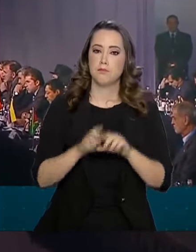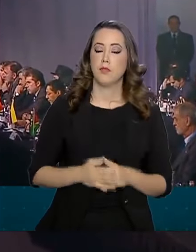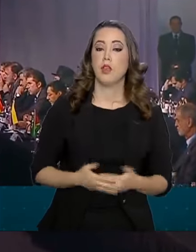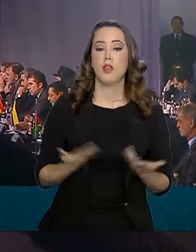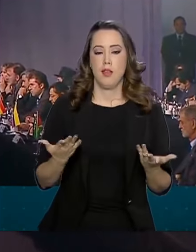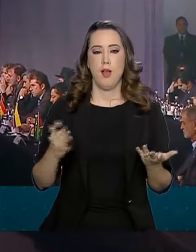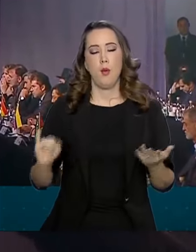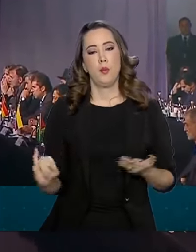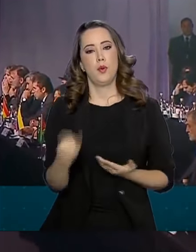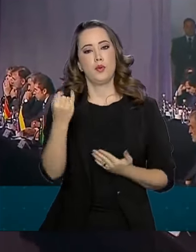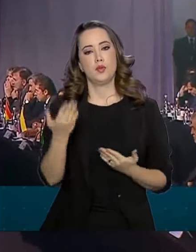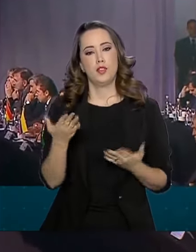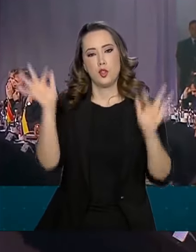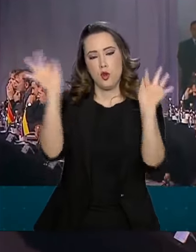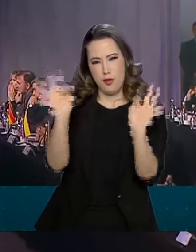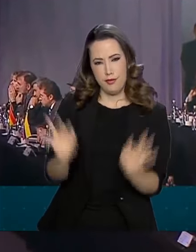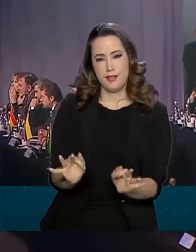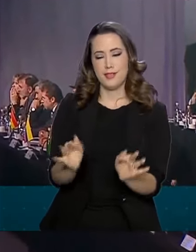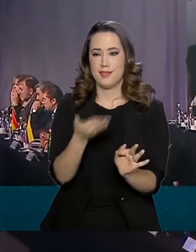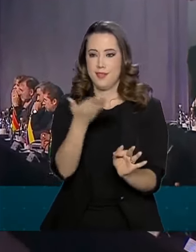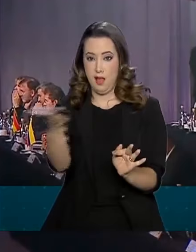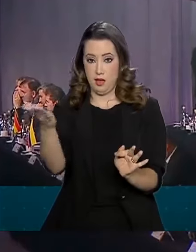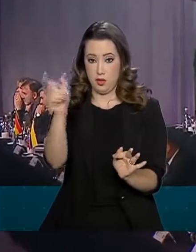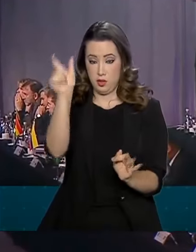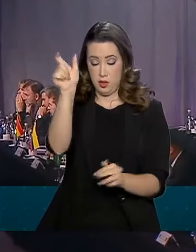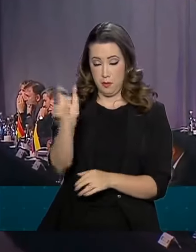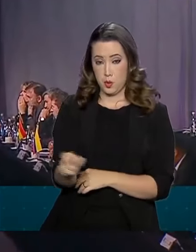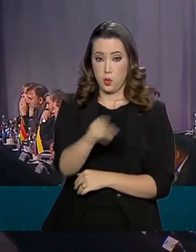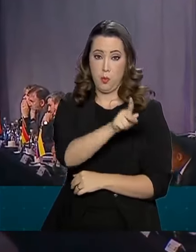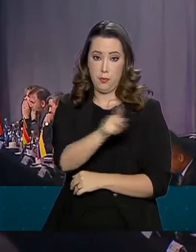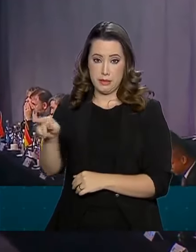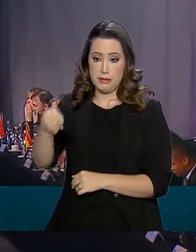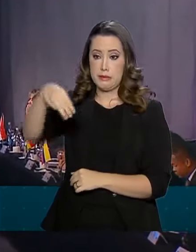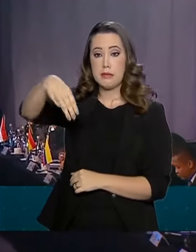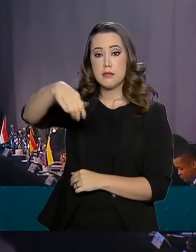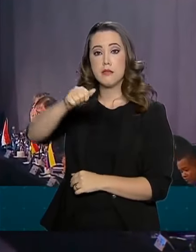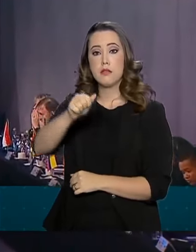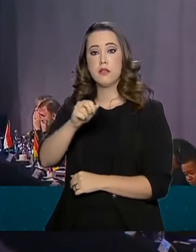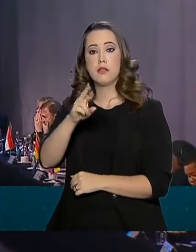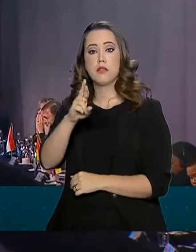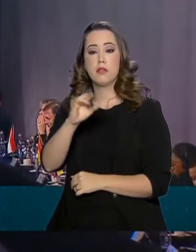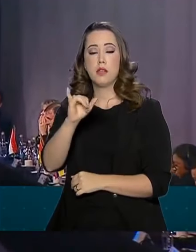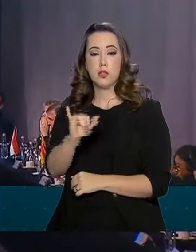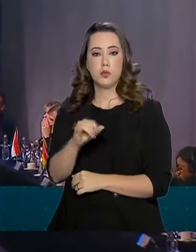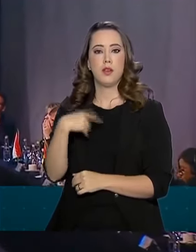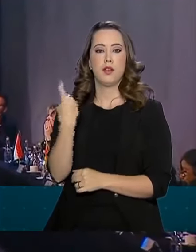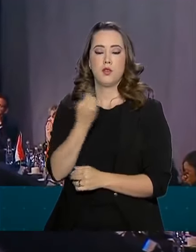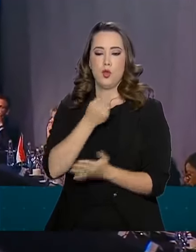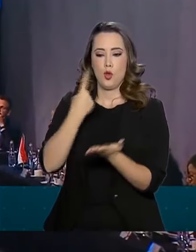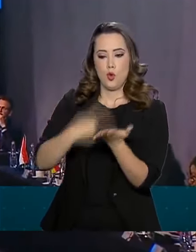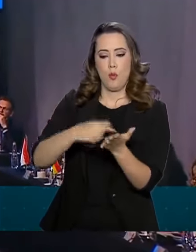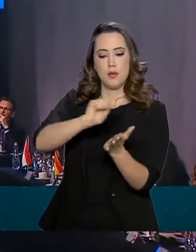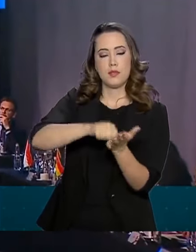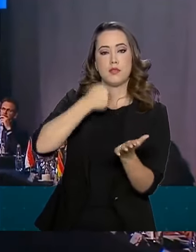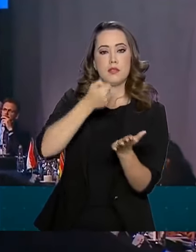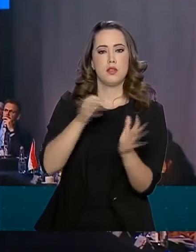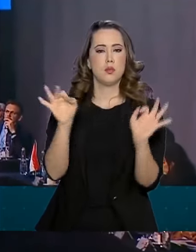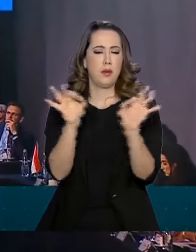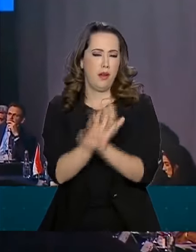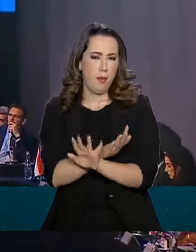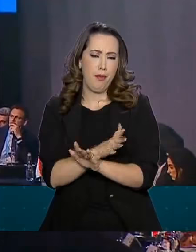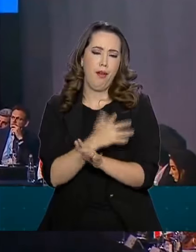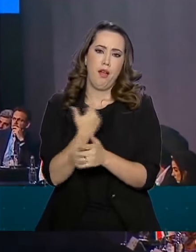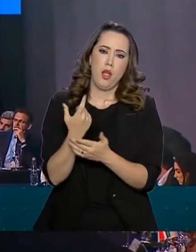Aproveito para felicitar o Presidente Macri pelo importante acordo que assinamos nessa cúpula. Deliminação da